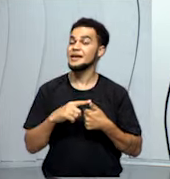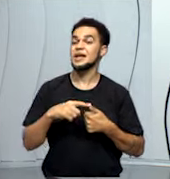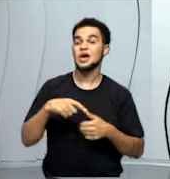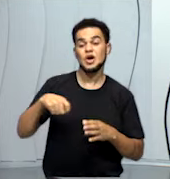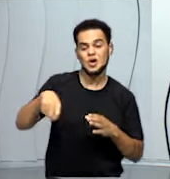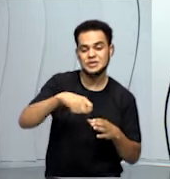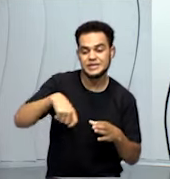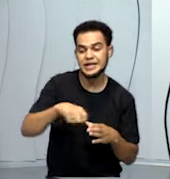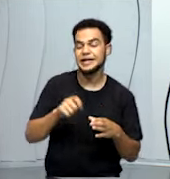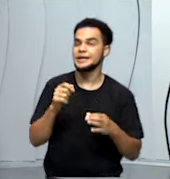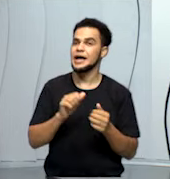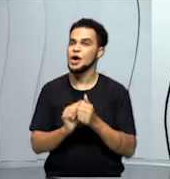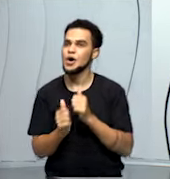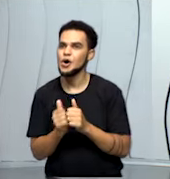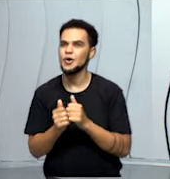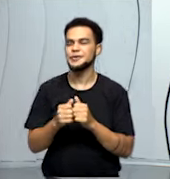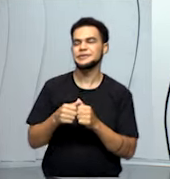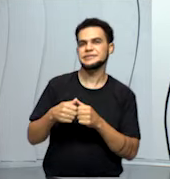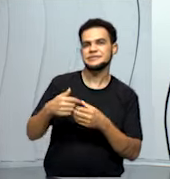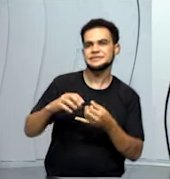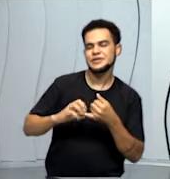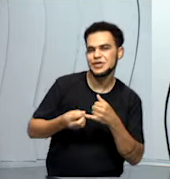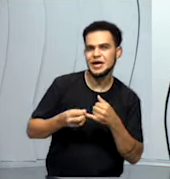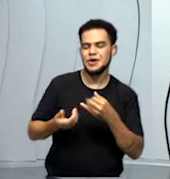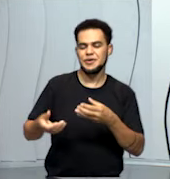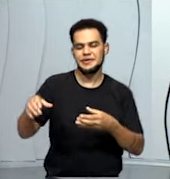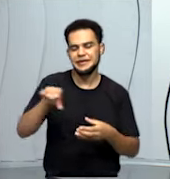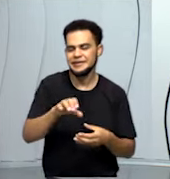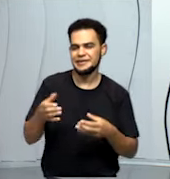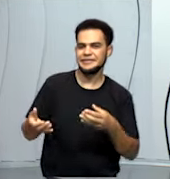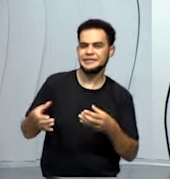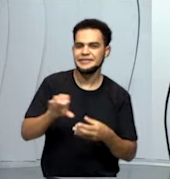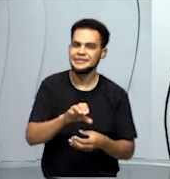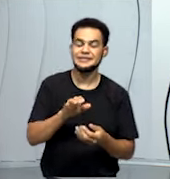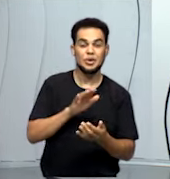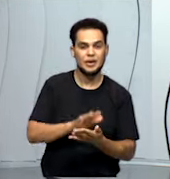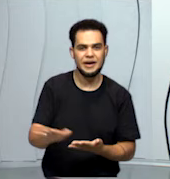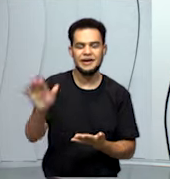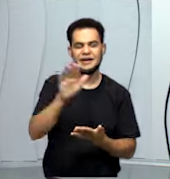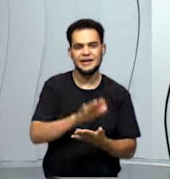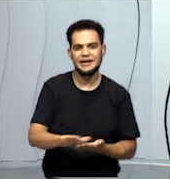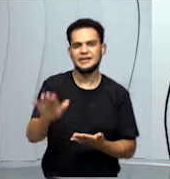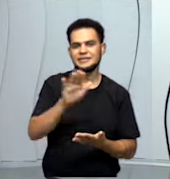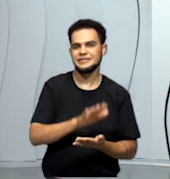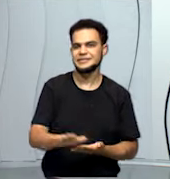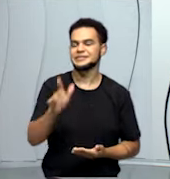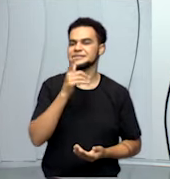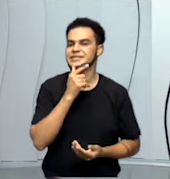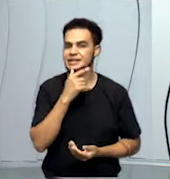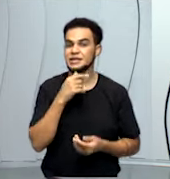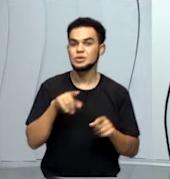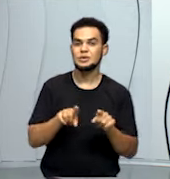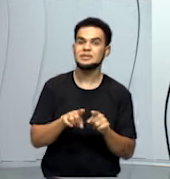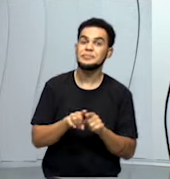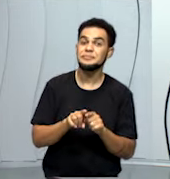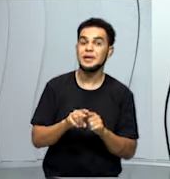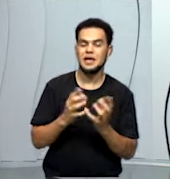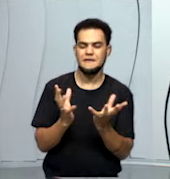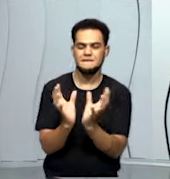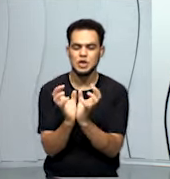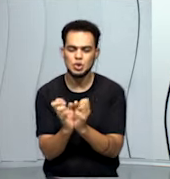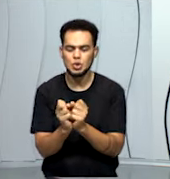tem que pôr água no arroz, tem que pôr água no feijão. Então, a gente gasta muita água ao preparar os alimentos, lavar as hortaliças,